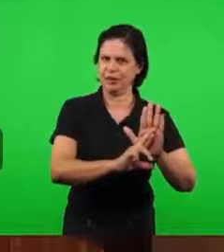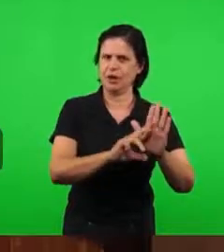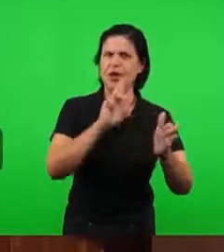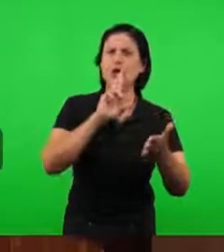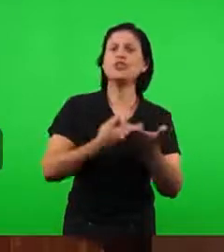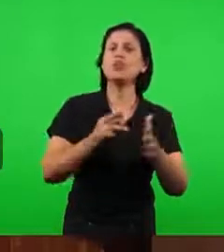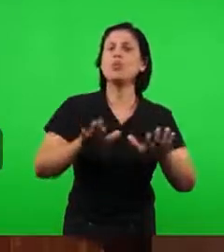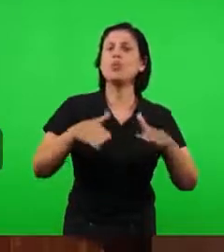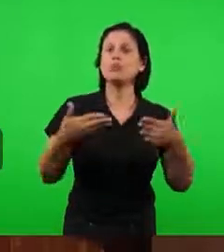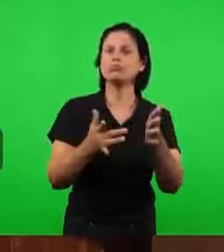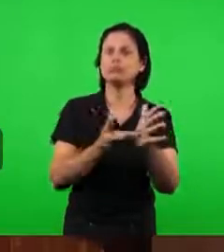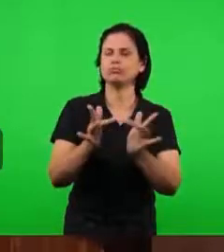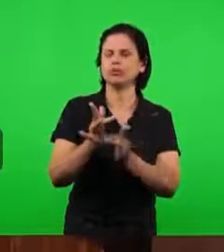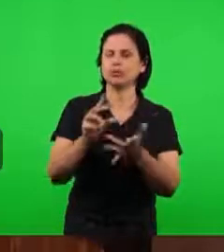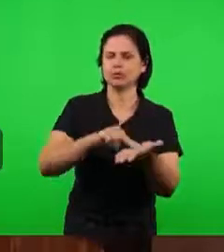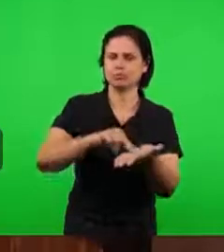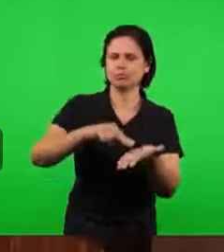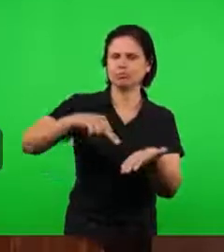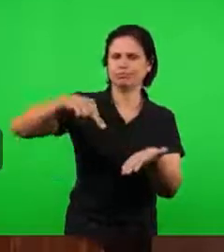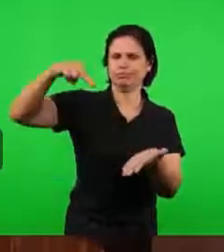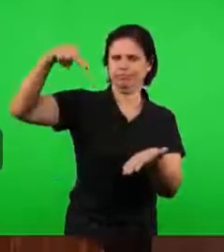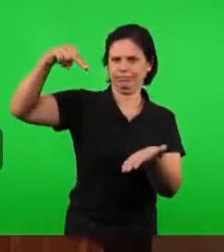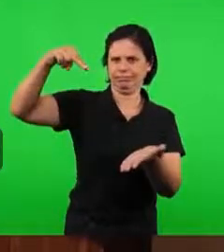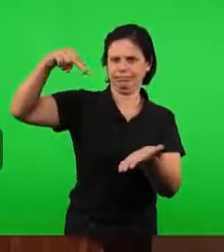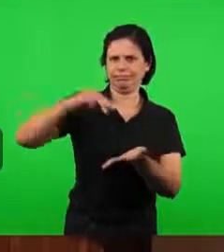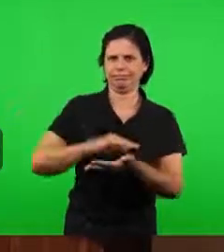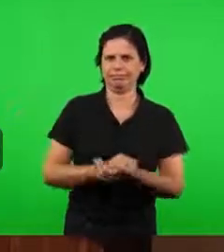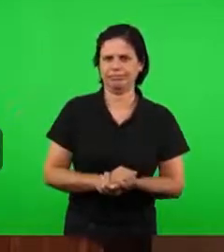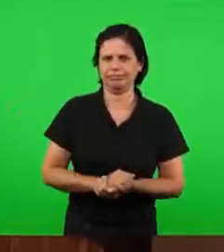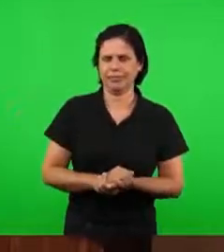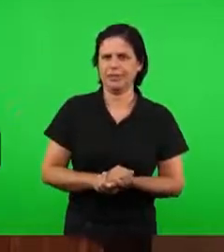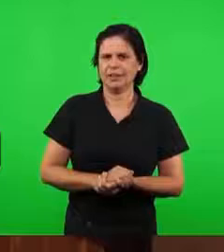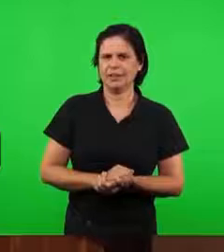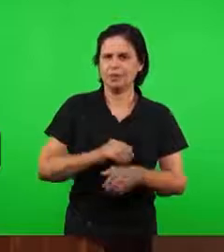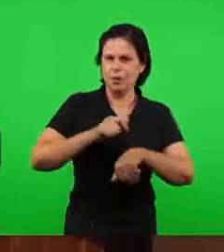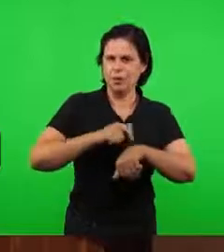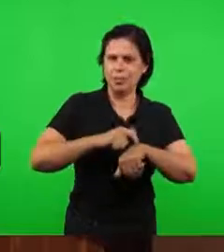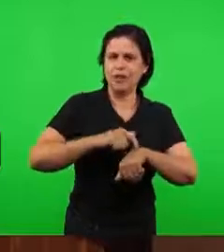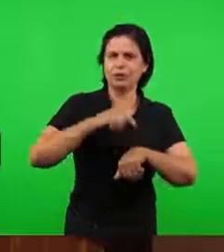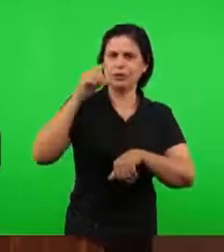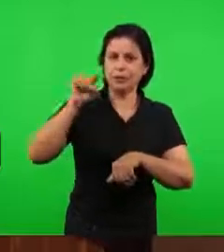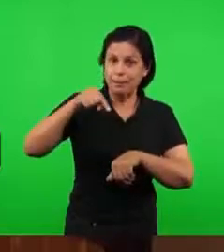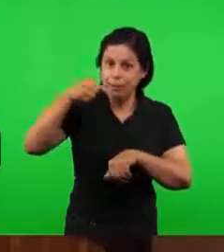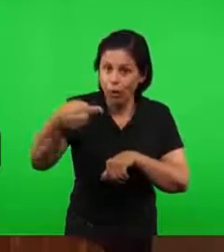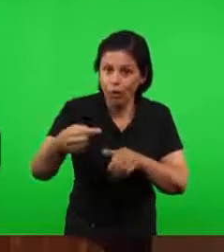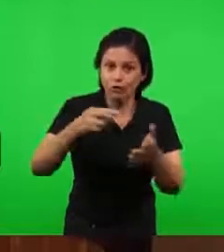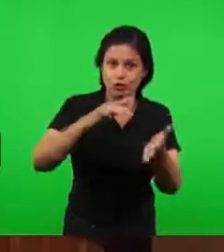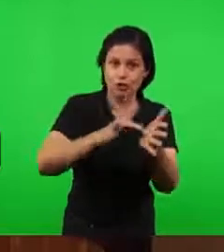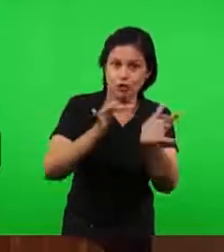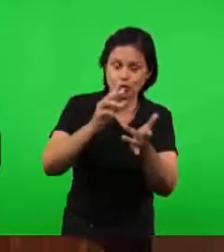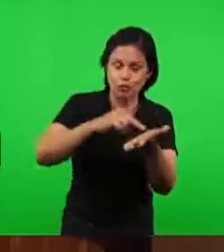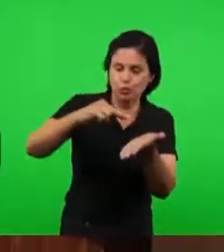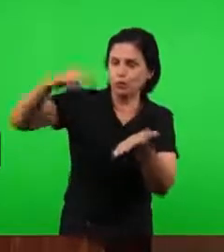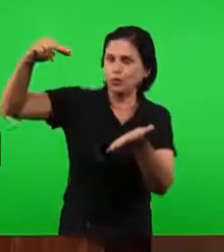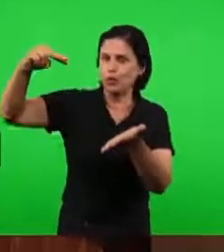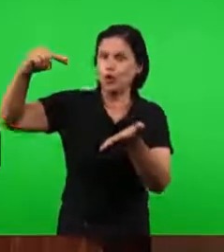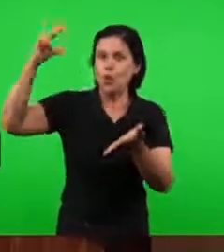do Senhor Jesus, da doação, do derramamento do Espírito Santo, que foi